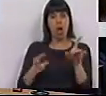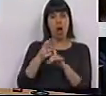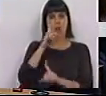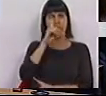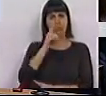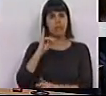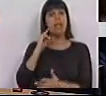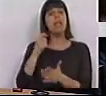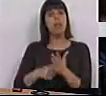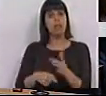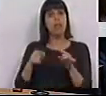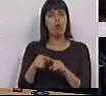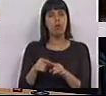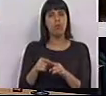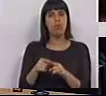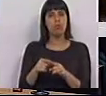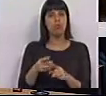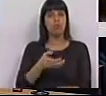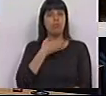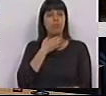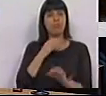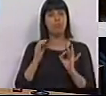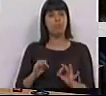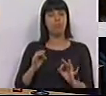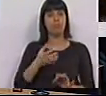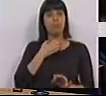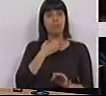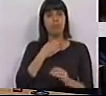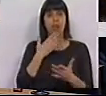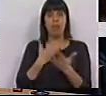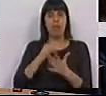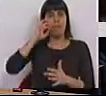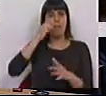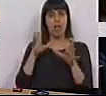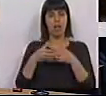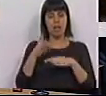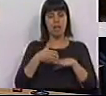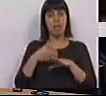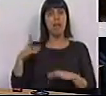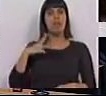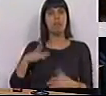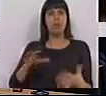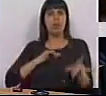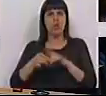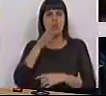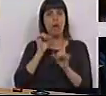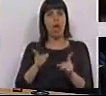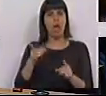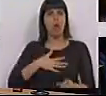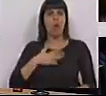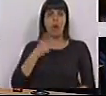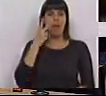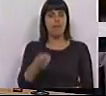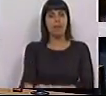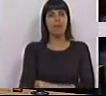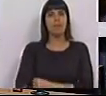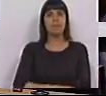brutal de impostos que está a esfixiar e que está a exaurir a classe média portuguesa, Sra. Deputada. É isso que os senhores não querem